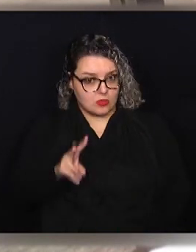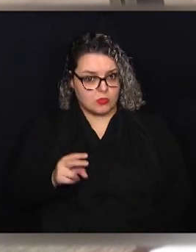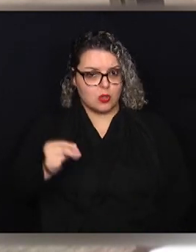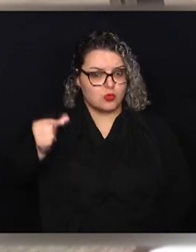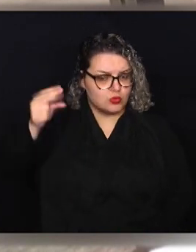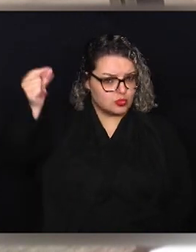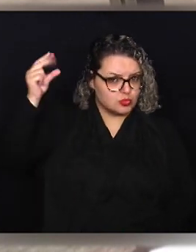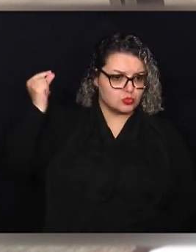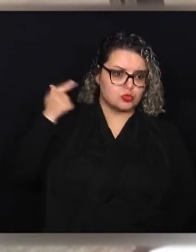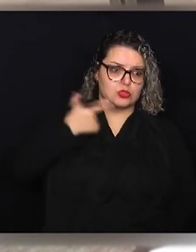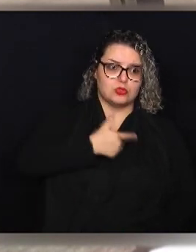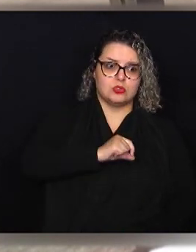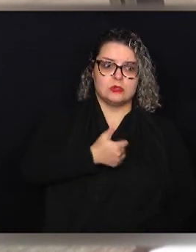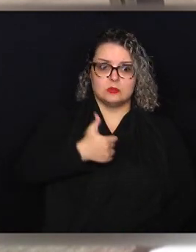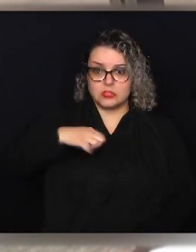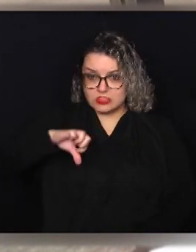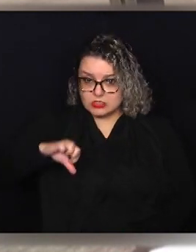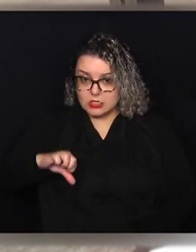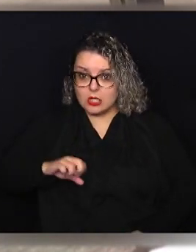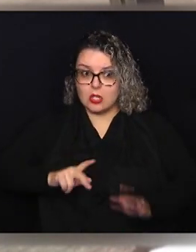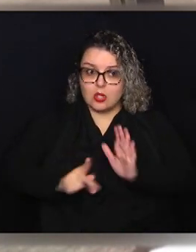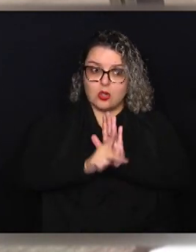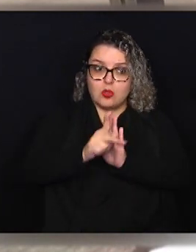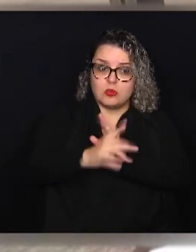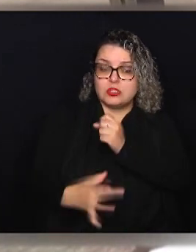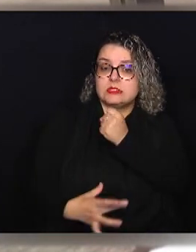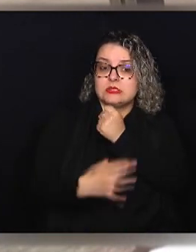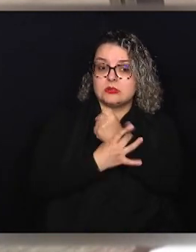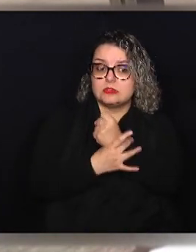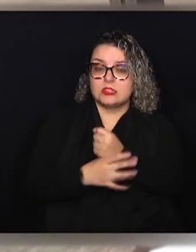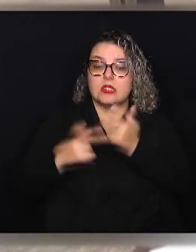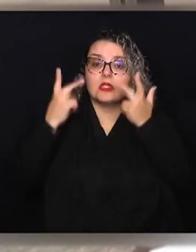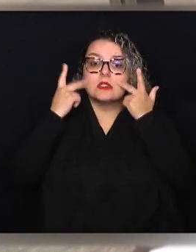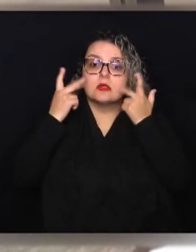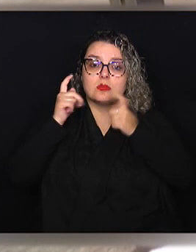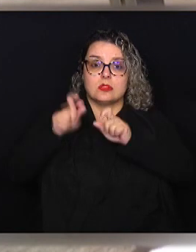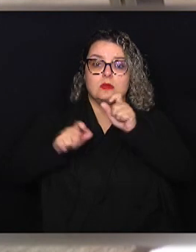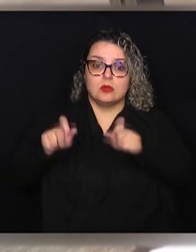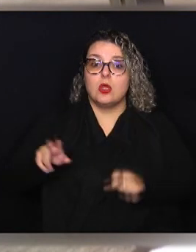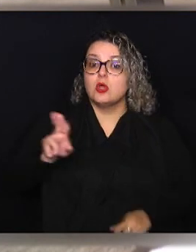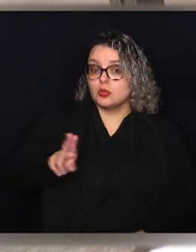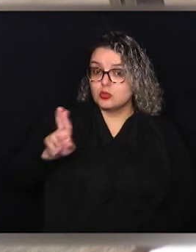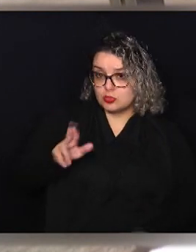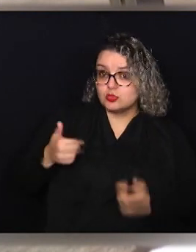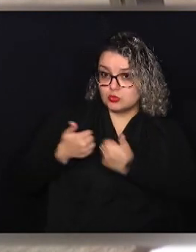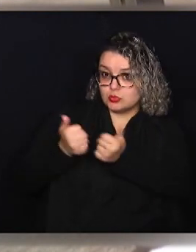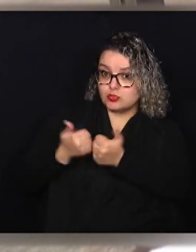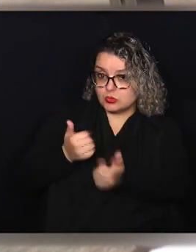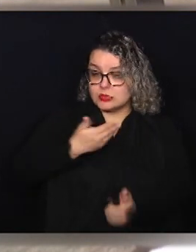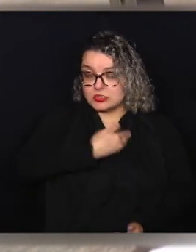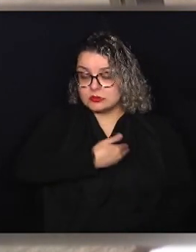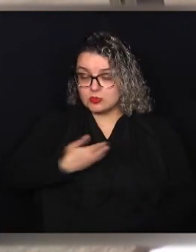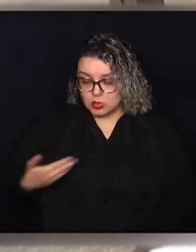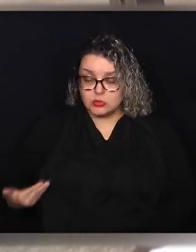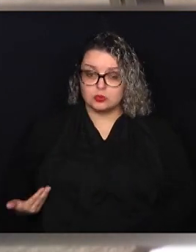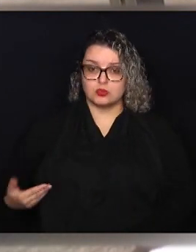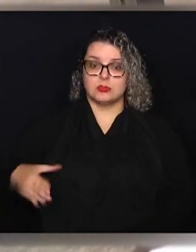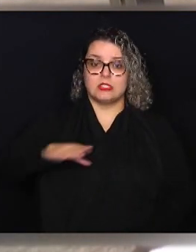2019, é um projeto que visa dar segurança, tranquilidade para as pessoas que usam o transporte público da cidade de Campinas.